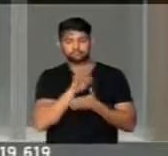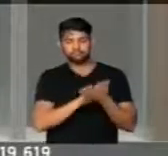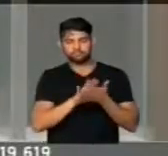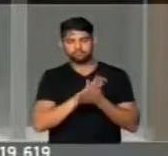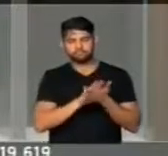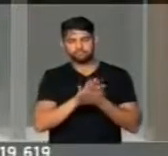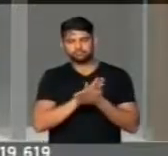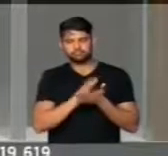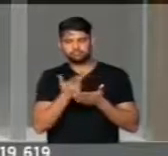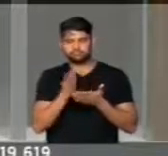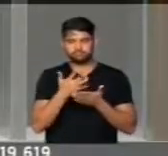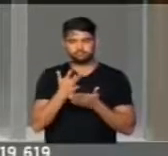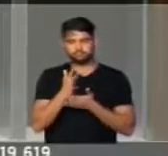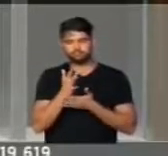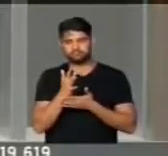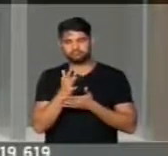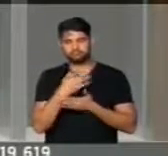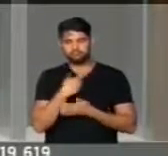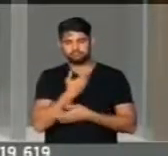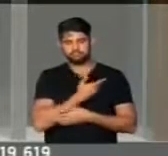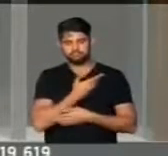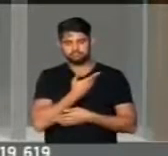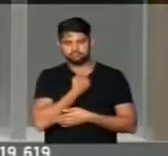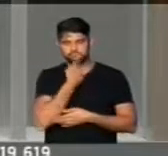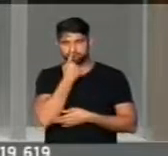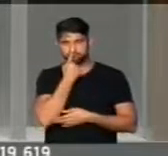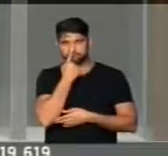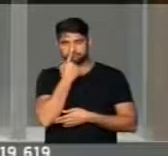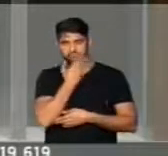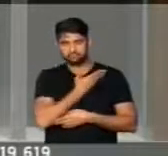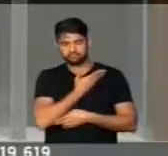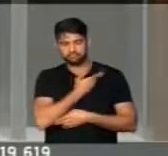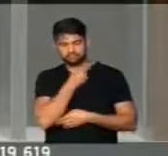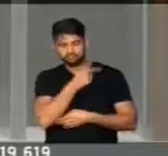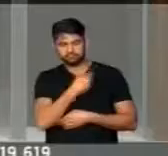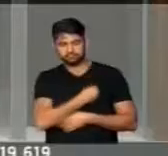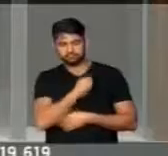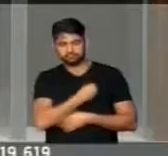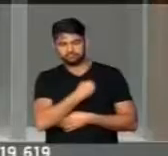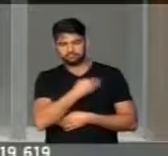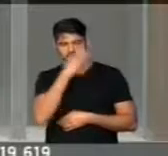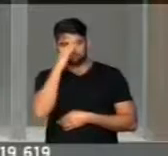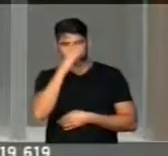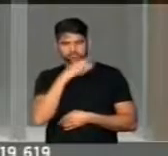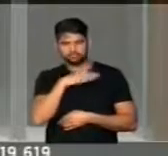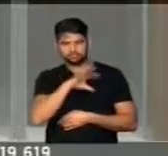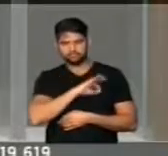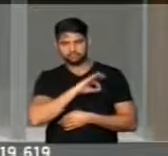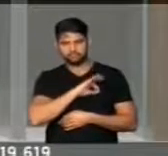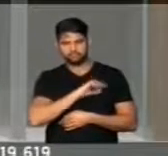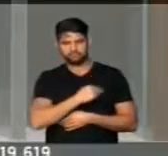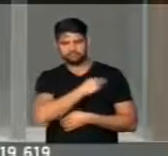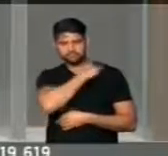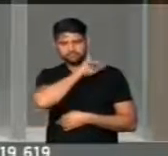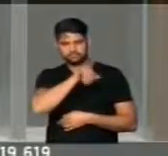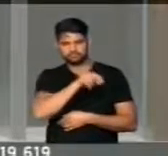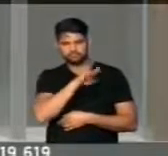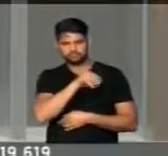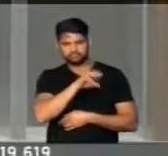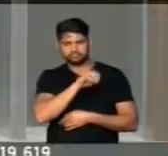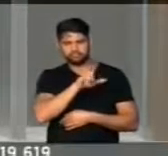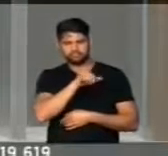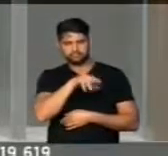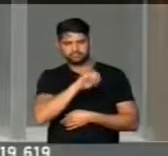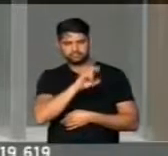mais, nada menos de que o amigo pessoal dele, o coronel da Polícia Militar, João Batista